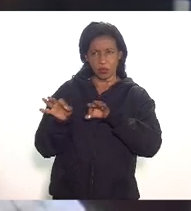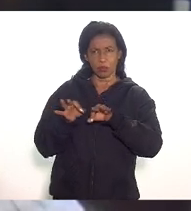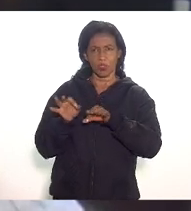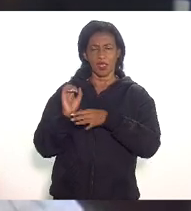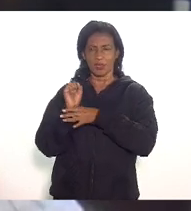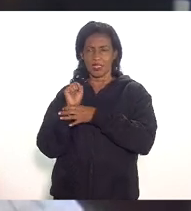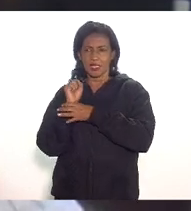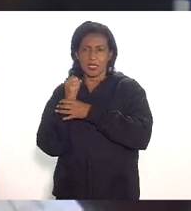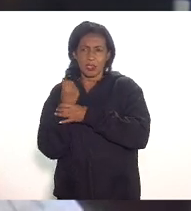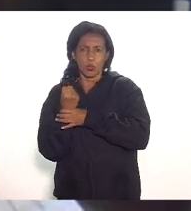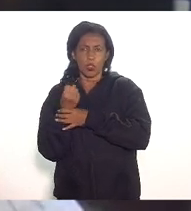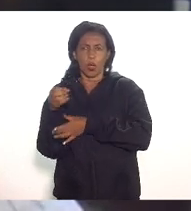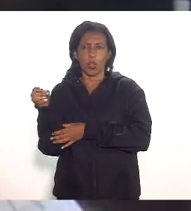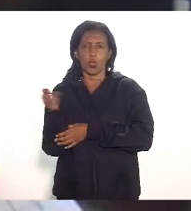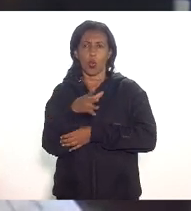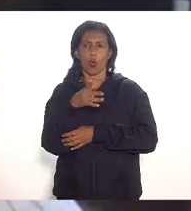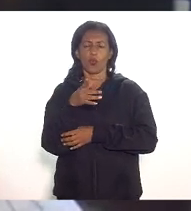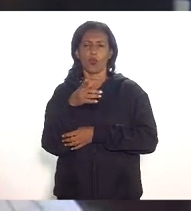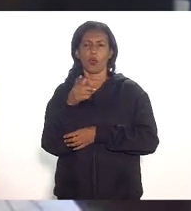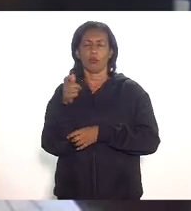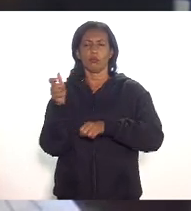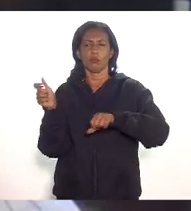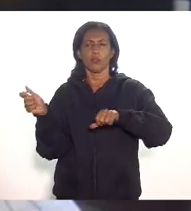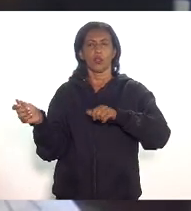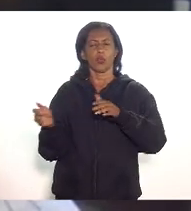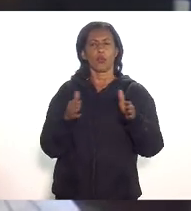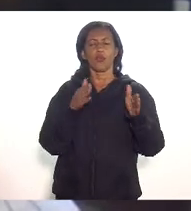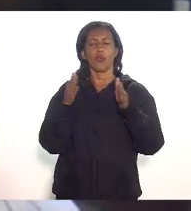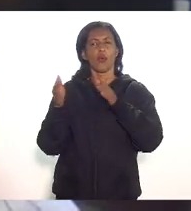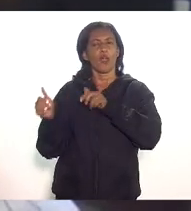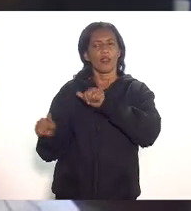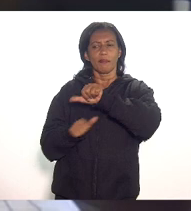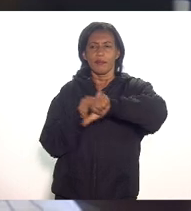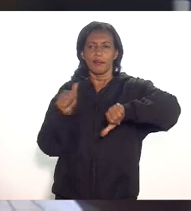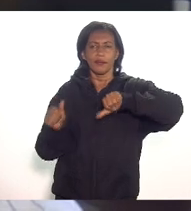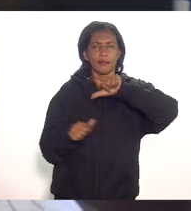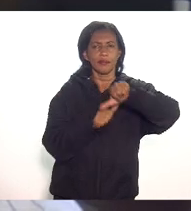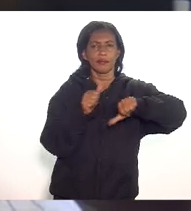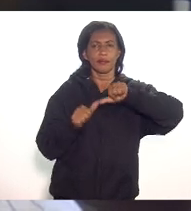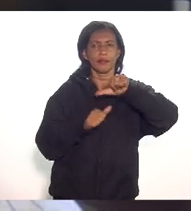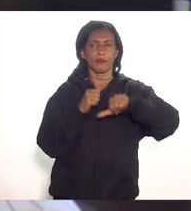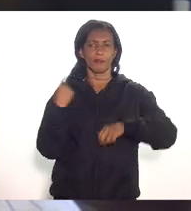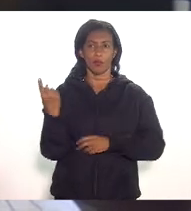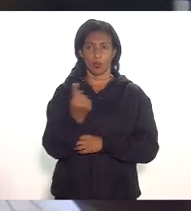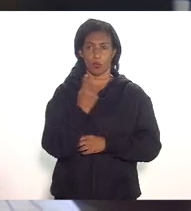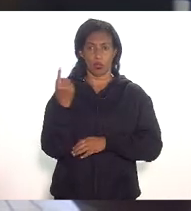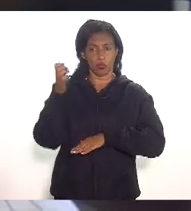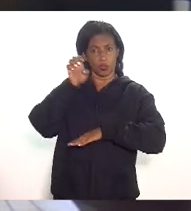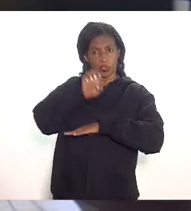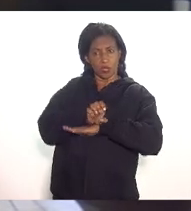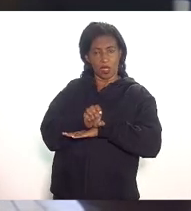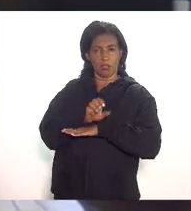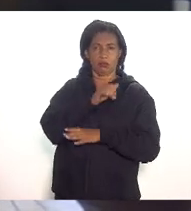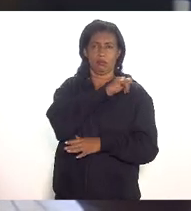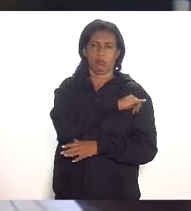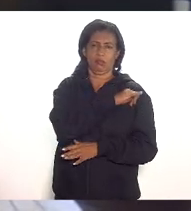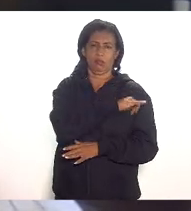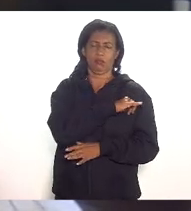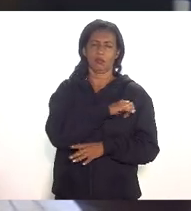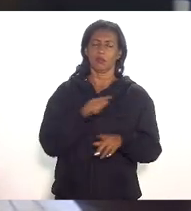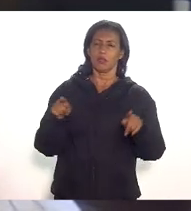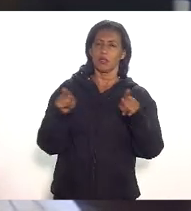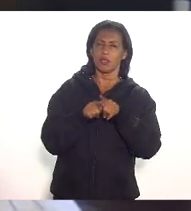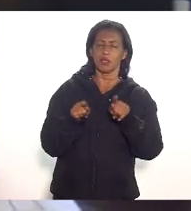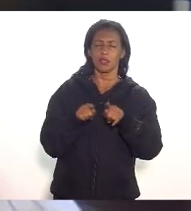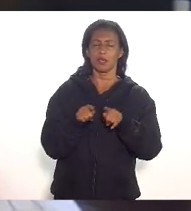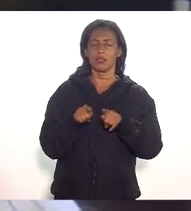segurança novos investimentos que podem sim ter benefícios econômicos sociais para o nosso estado do Rio de Janeiro bem como